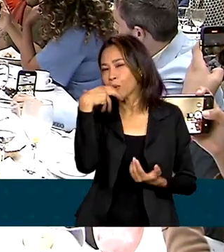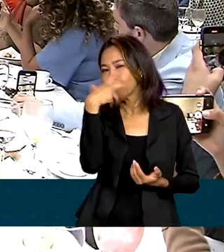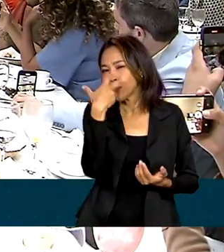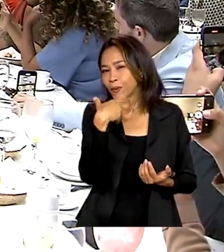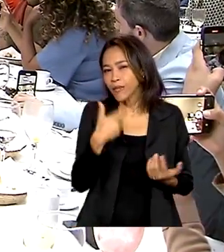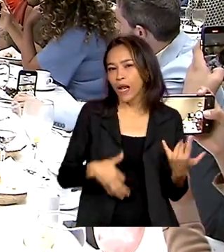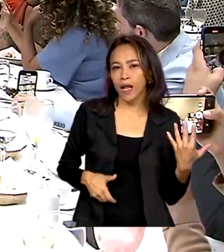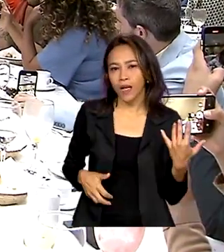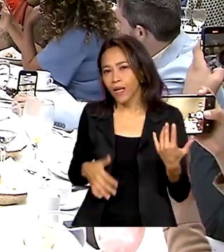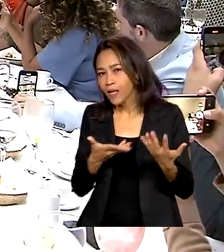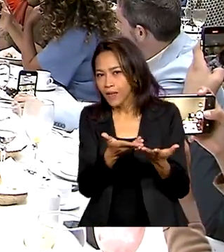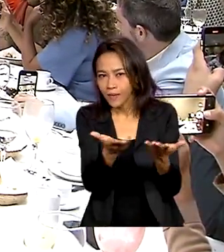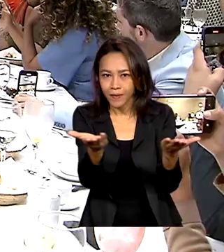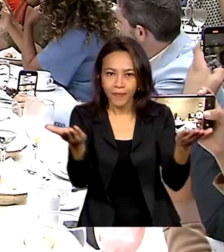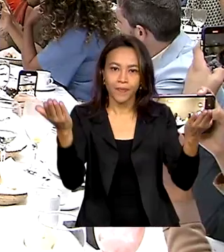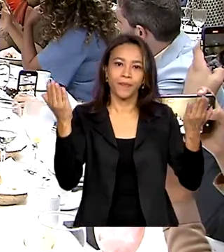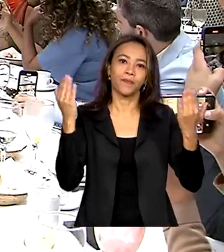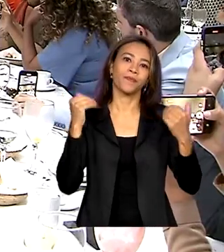jornalistas.